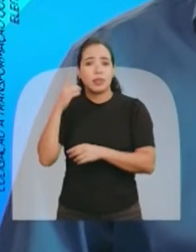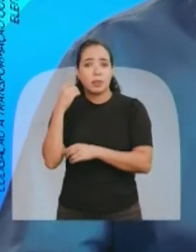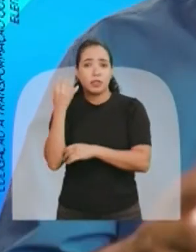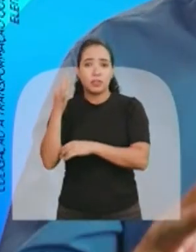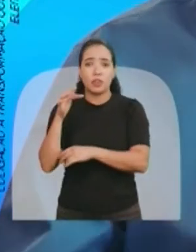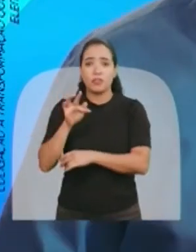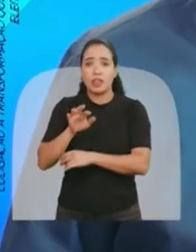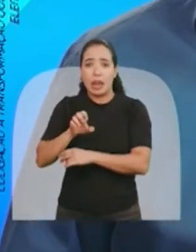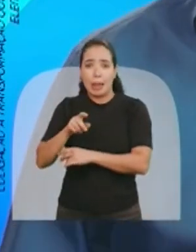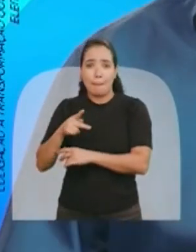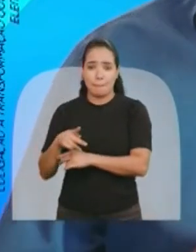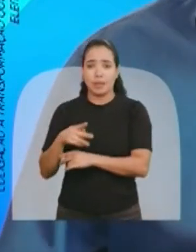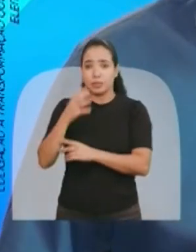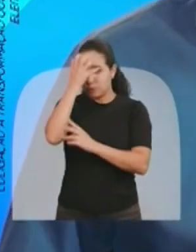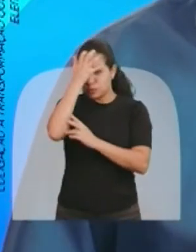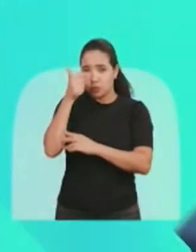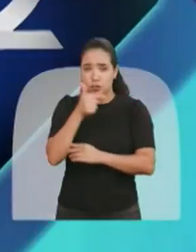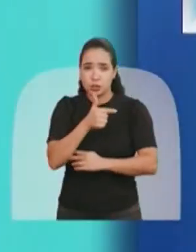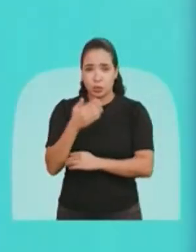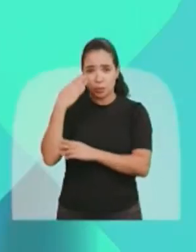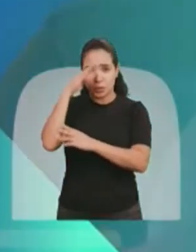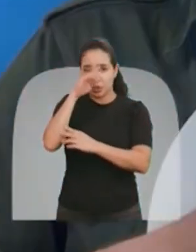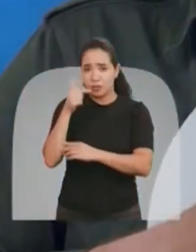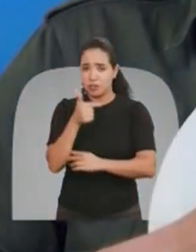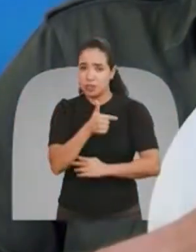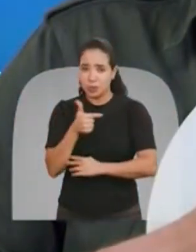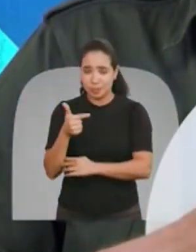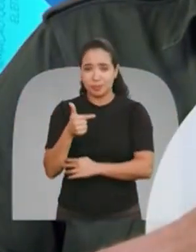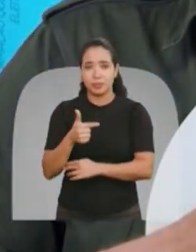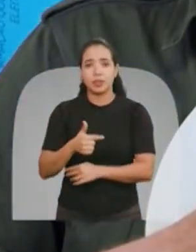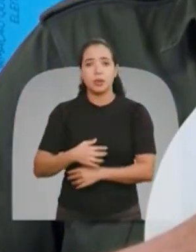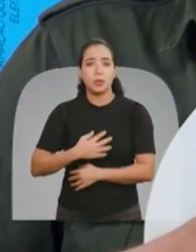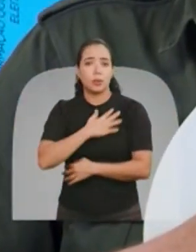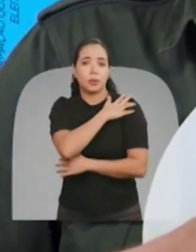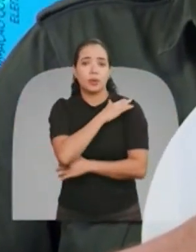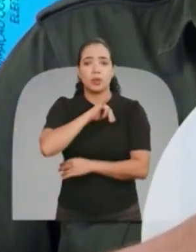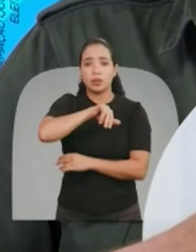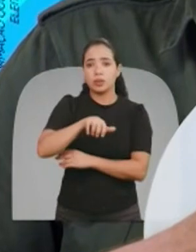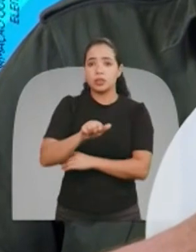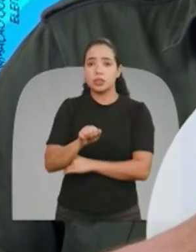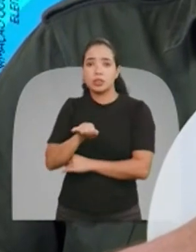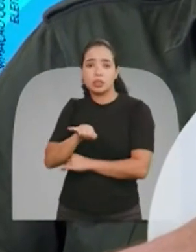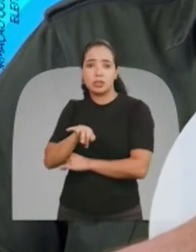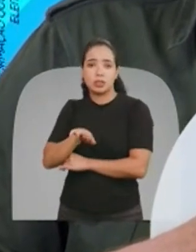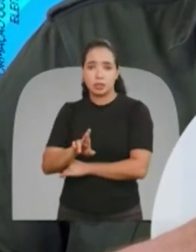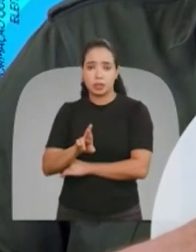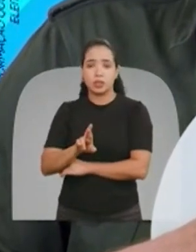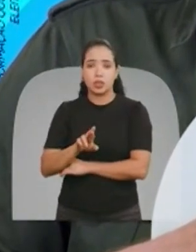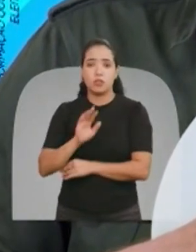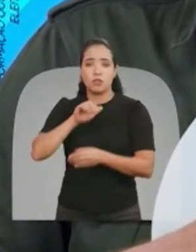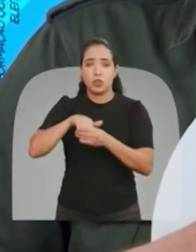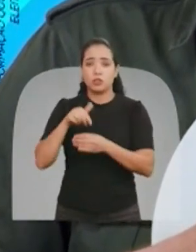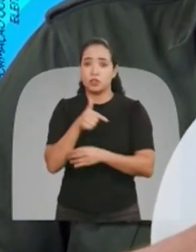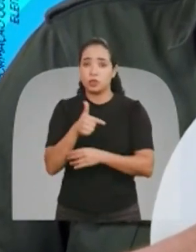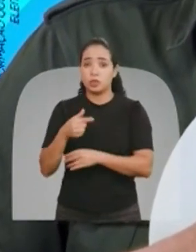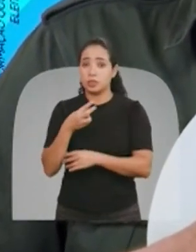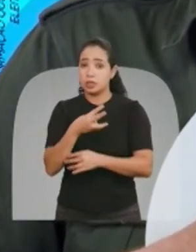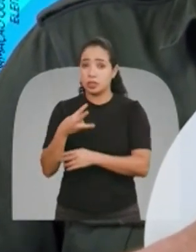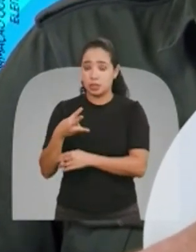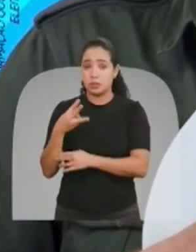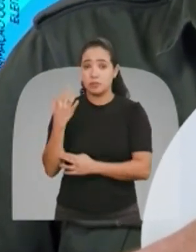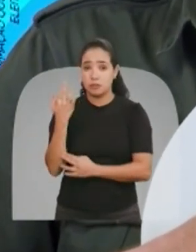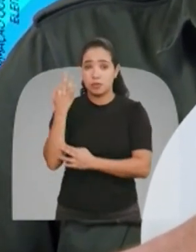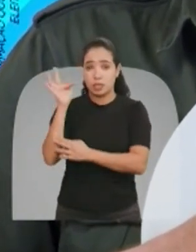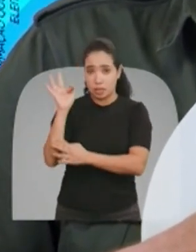Dimas 22 E Bolsonaro 22 Aqui é o Coronel Jair Vote 2233 Federal